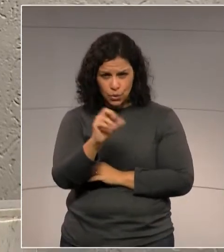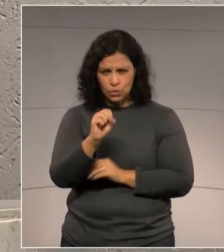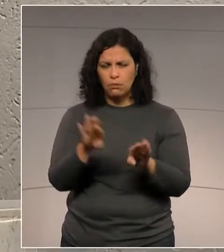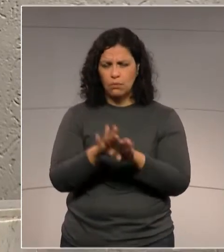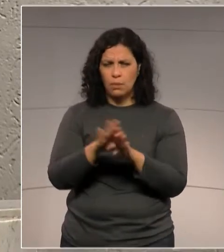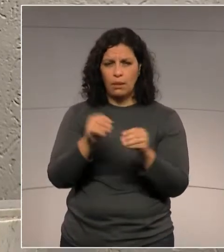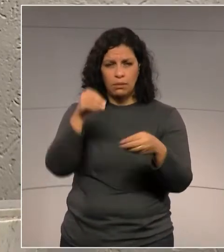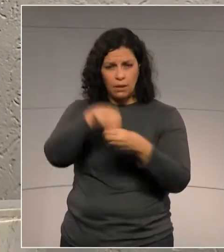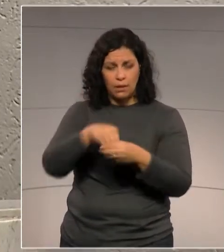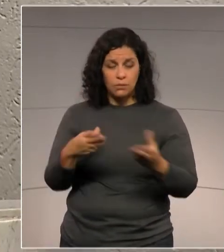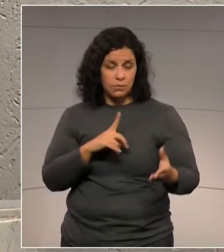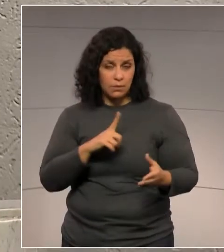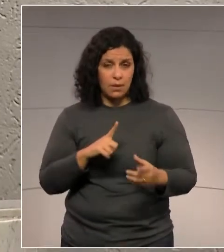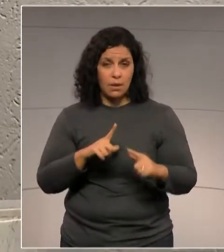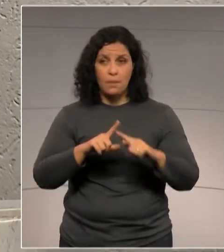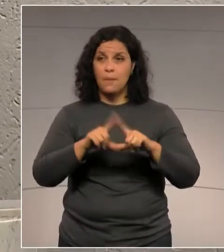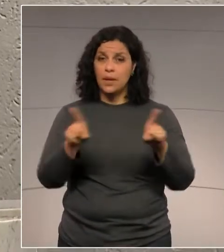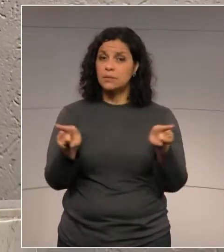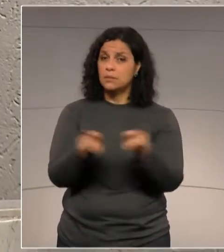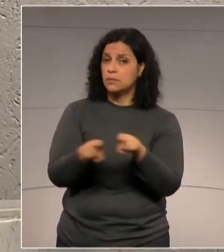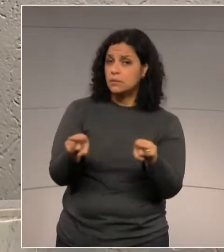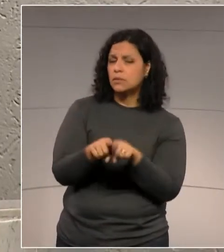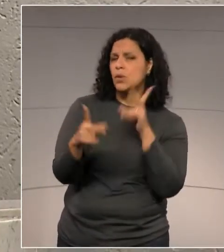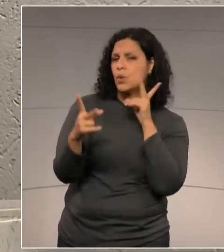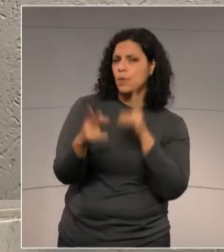último interiorizado. E, ao mesmo tempo,